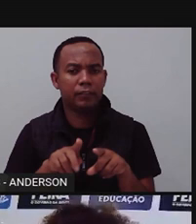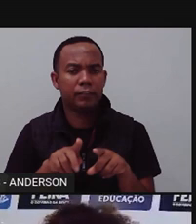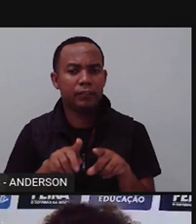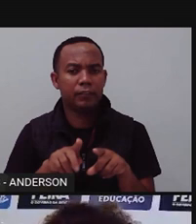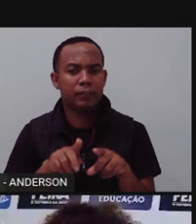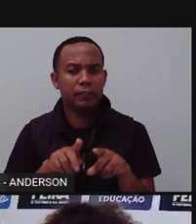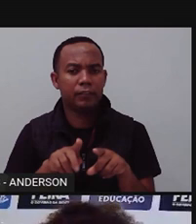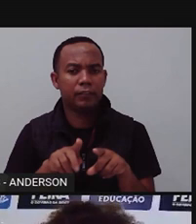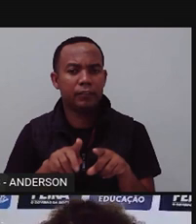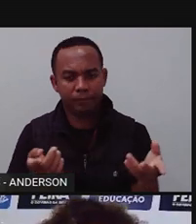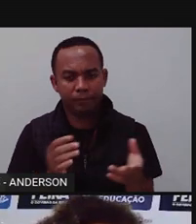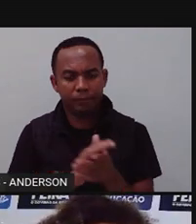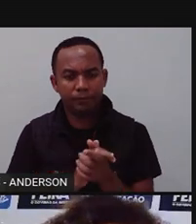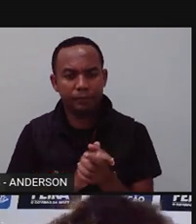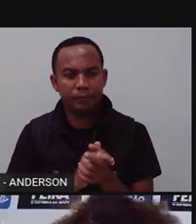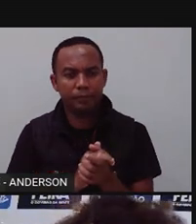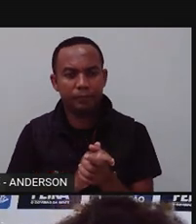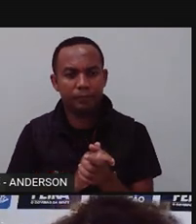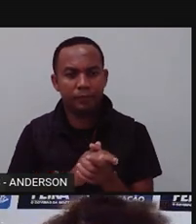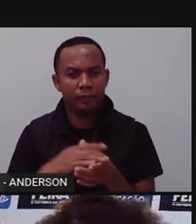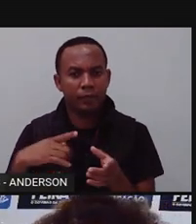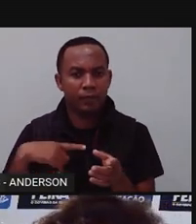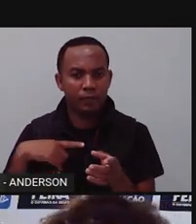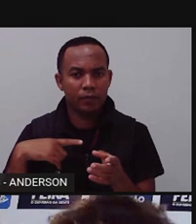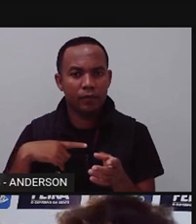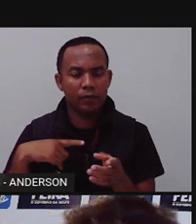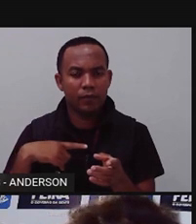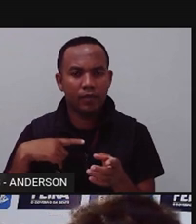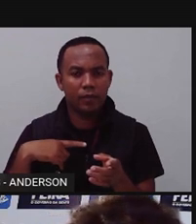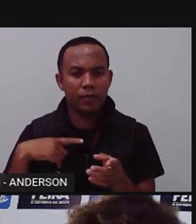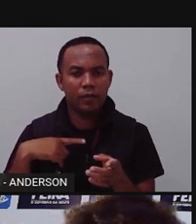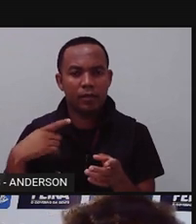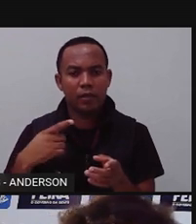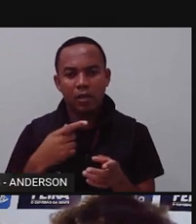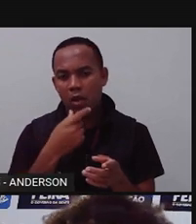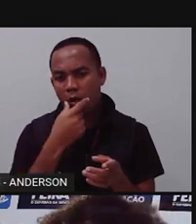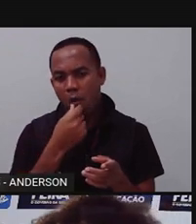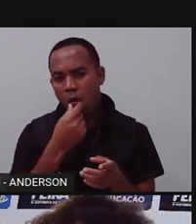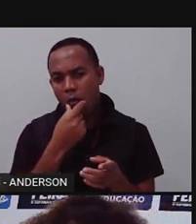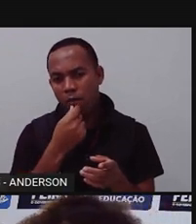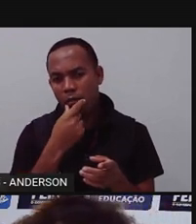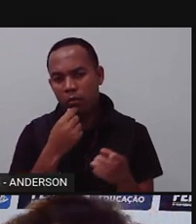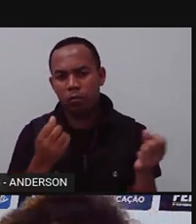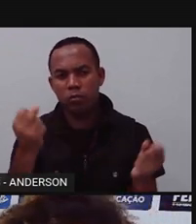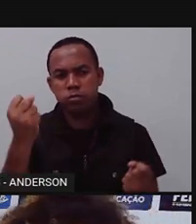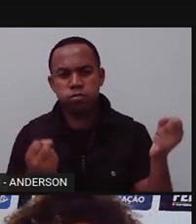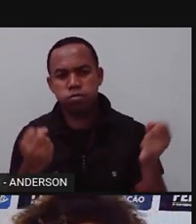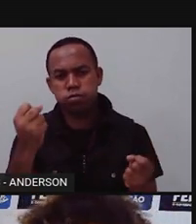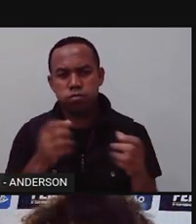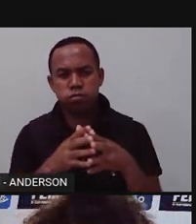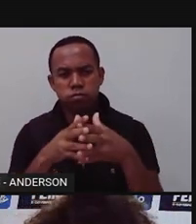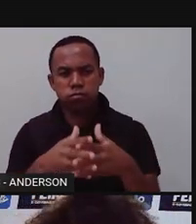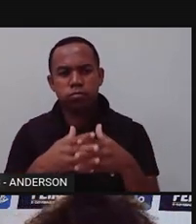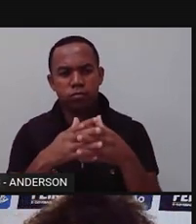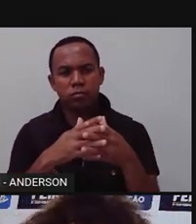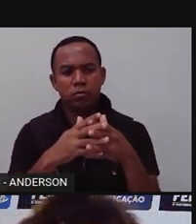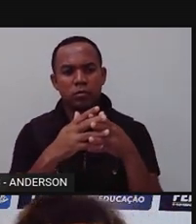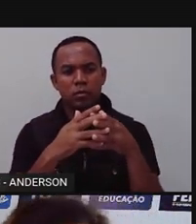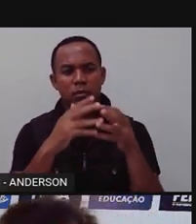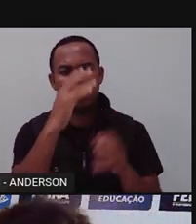animais? Pronto. E aí ele traz uma imagem, né? De um homem, de um caminhão aí saindo. Com várias madeiras.